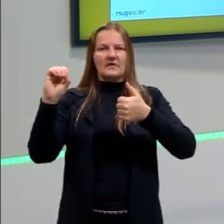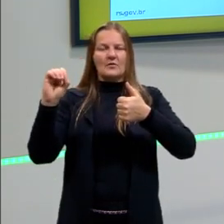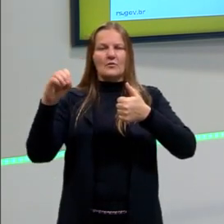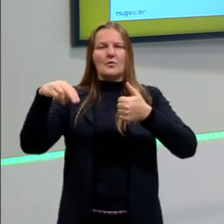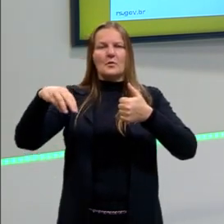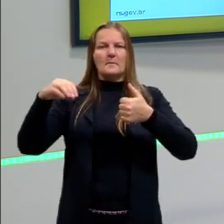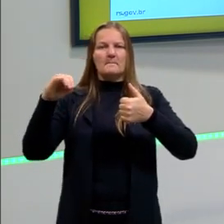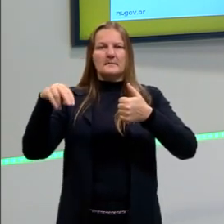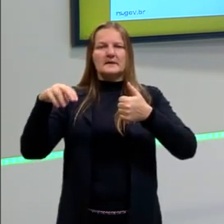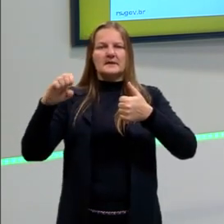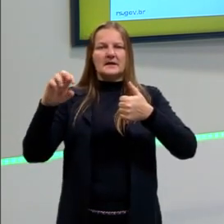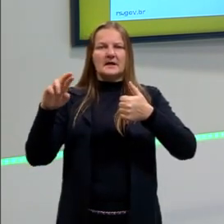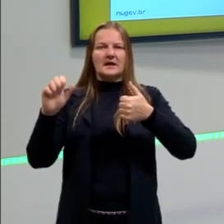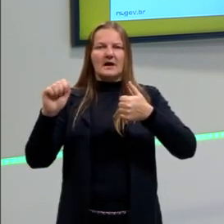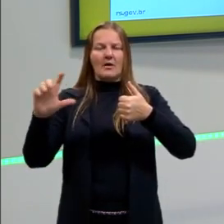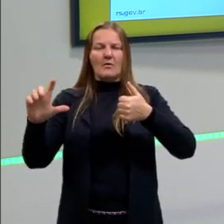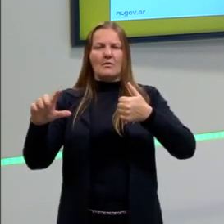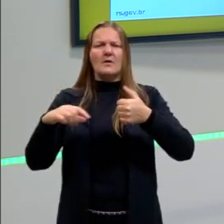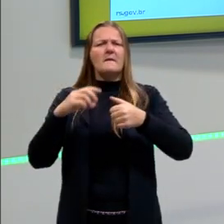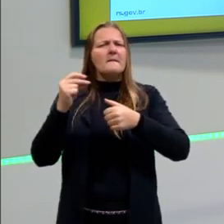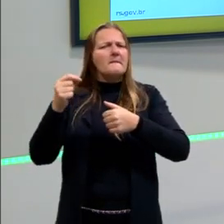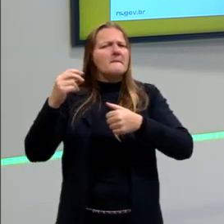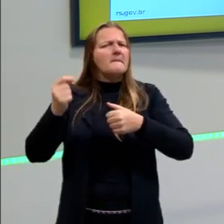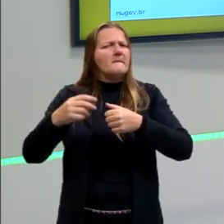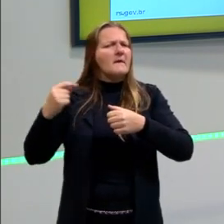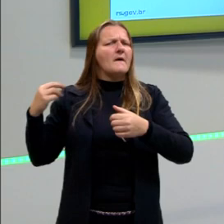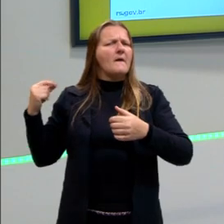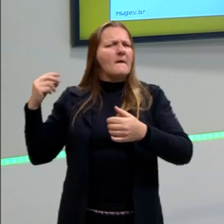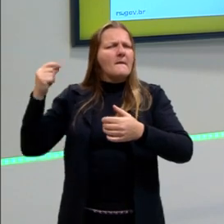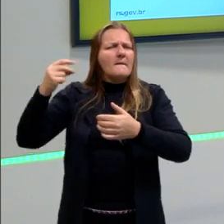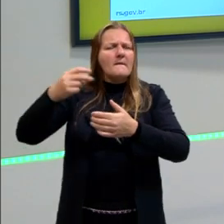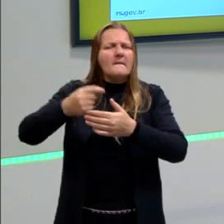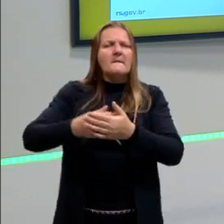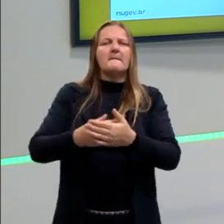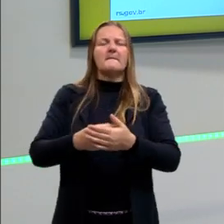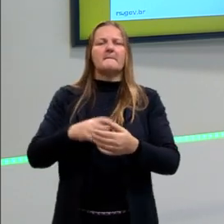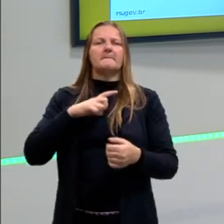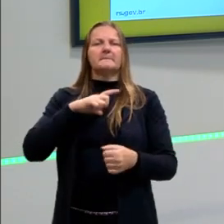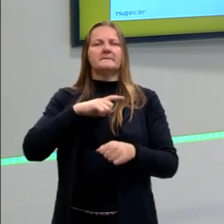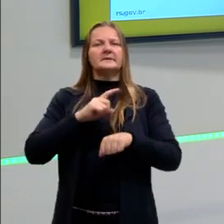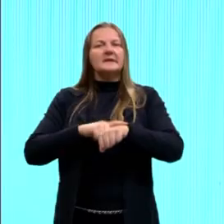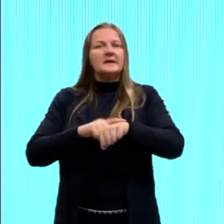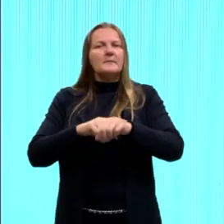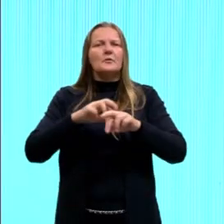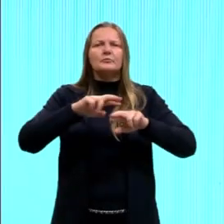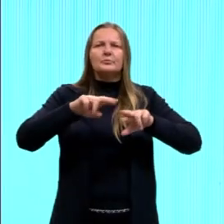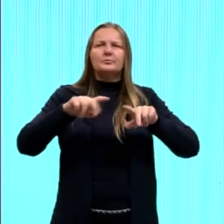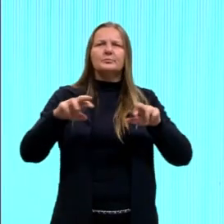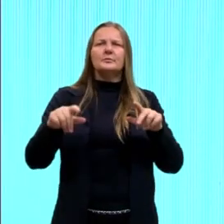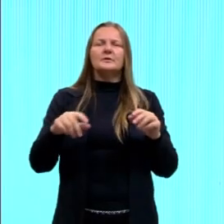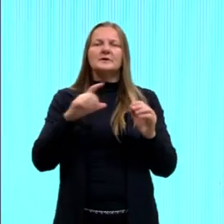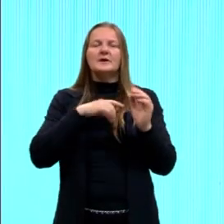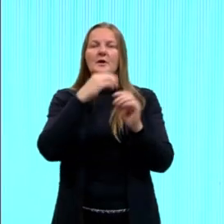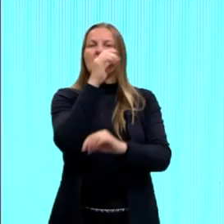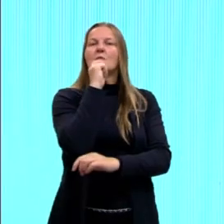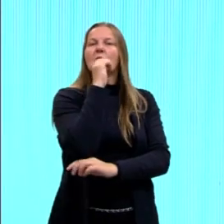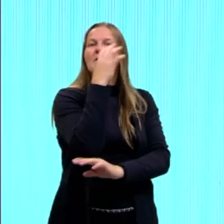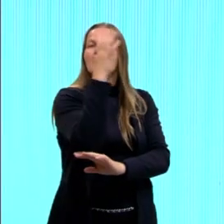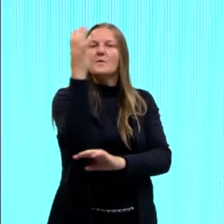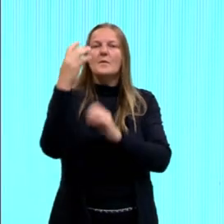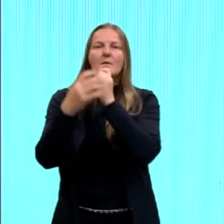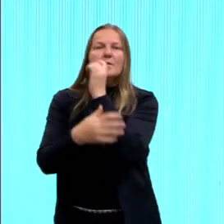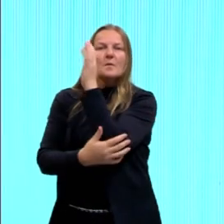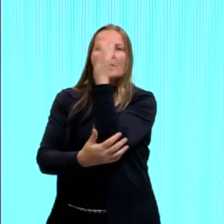de muito tempo, né, primeiro, tu tem a turfa ali, que é uma área de mata, que depois um